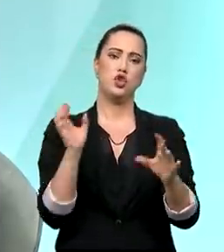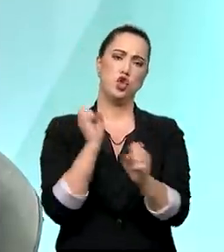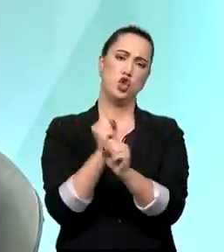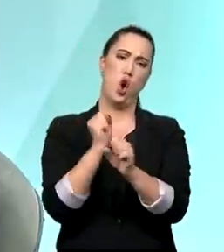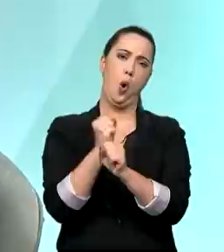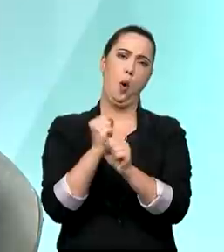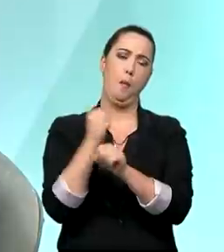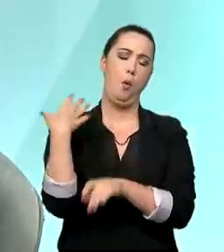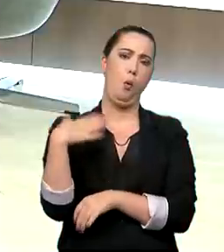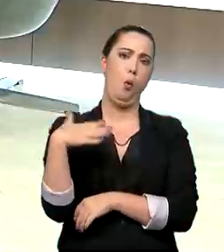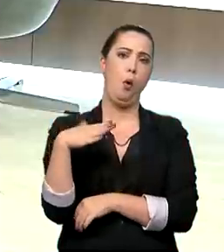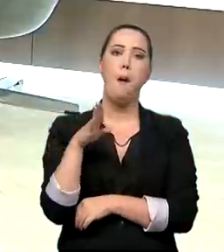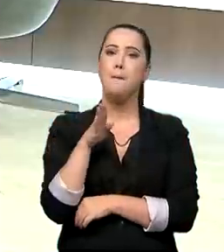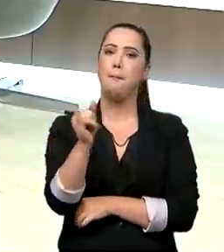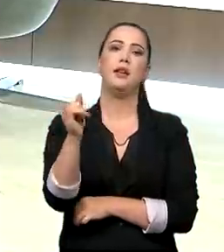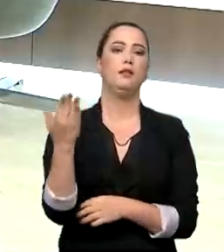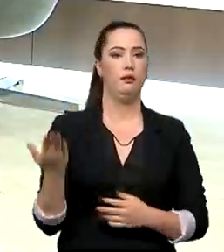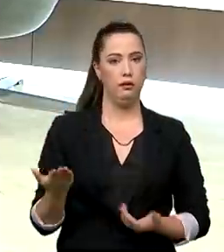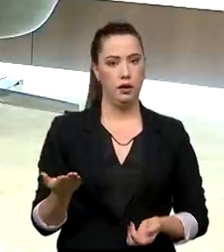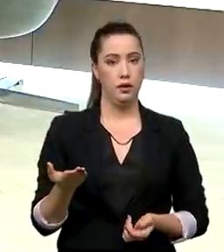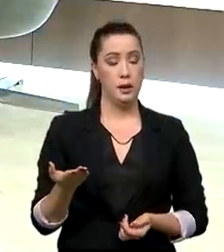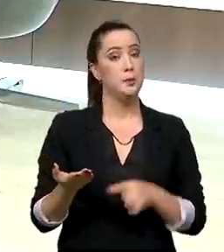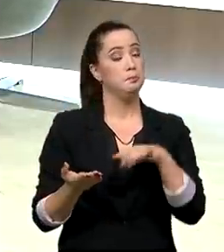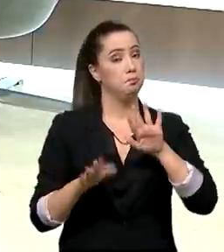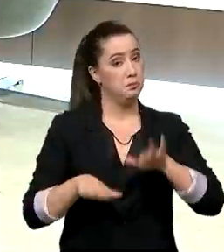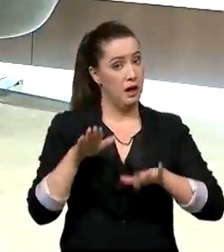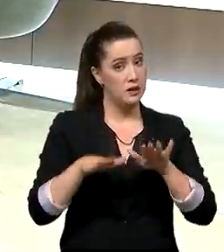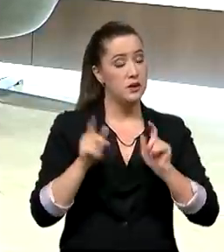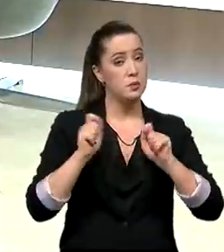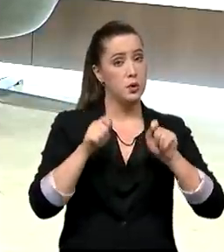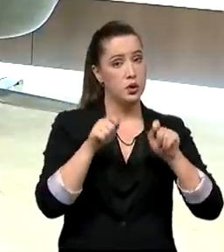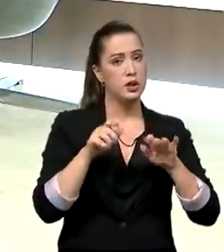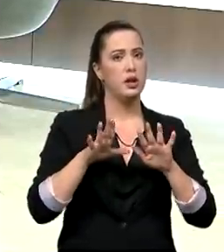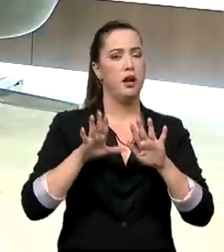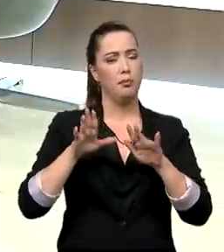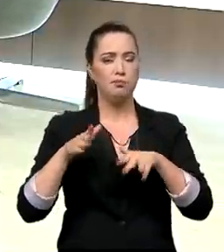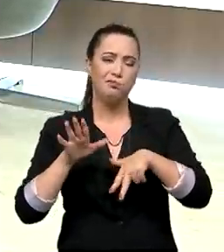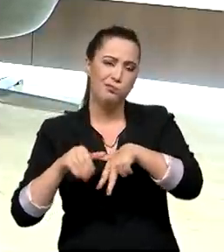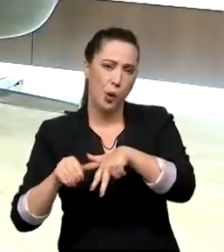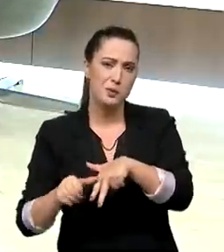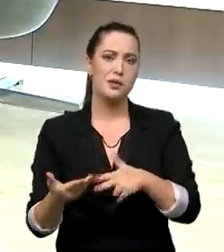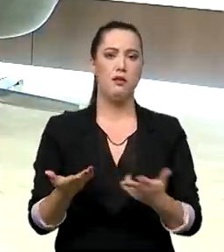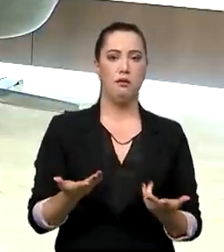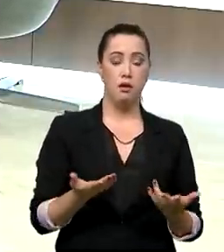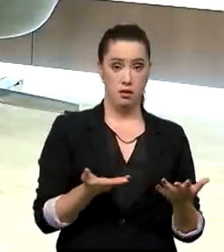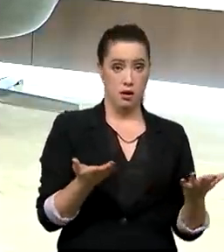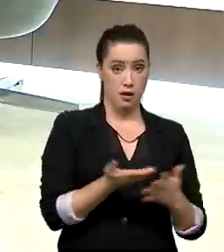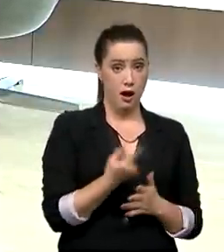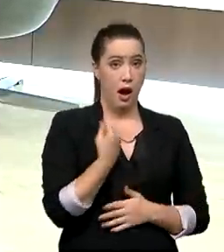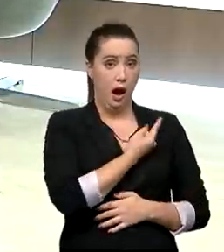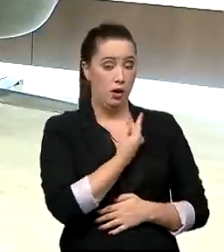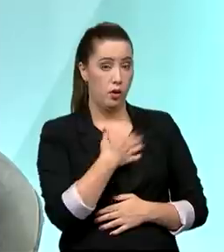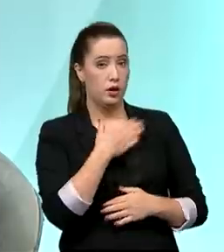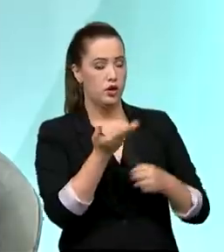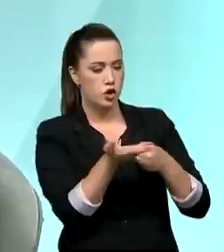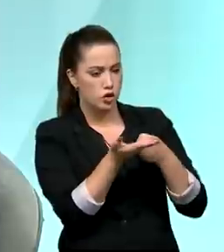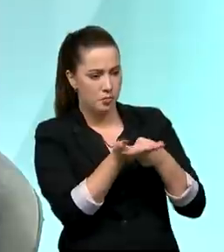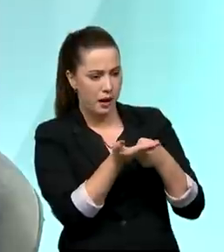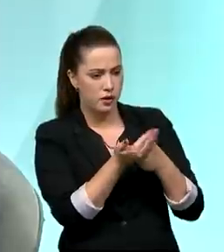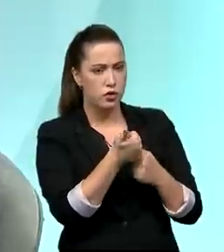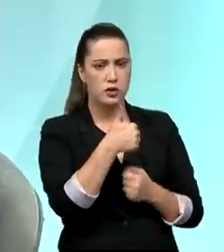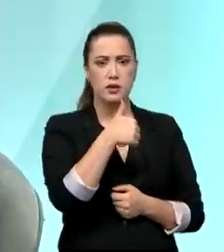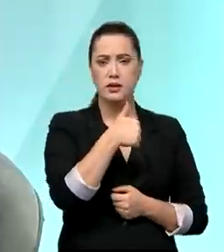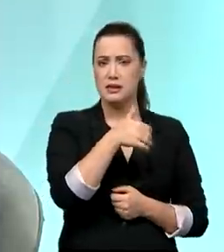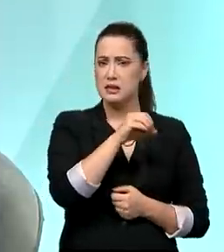grandes, bilionárias, e que às vezes poderiam ter ou não desvios. Agora, quando você financia na média R$